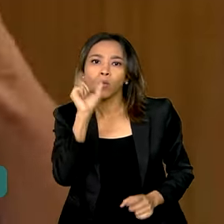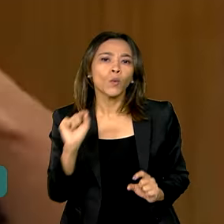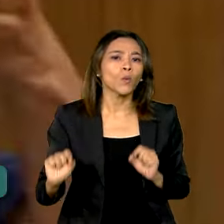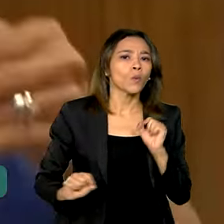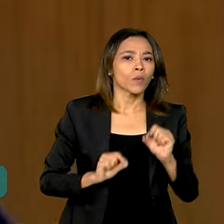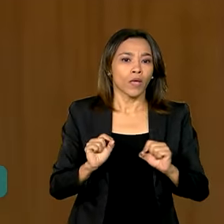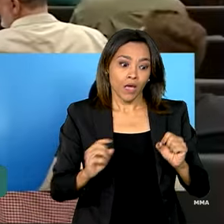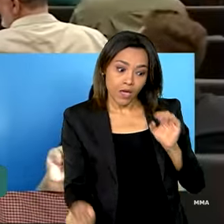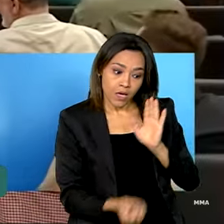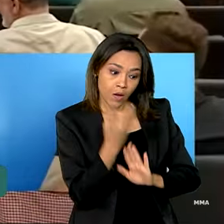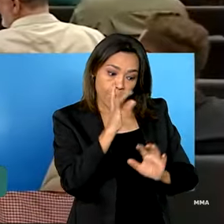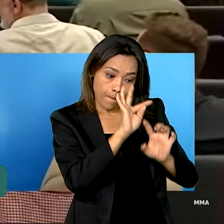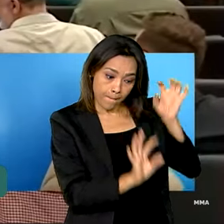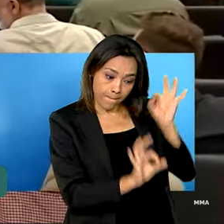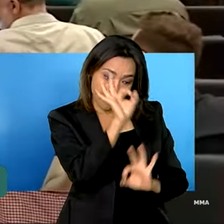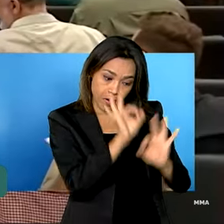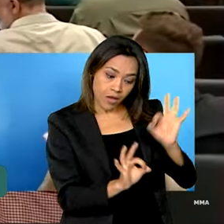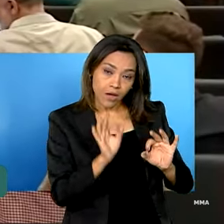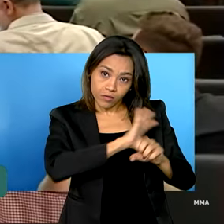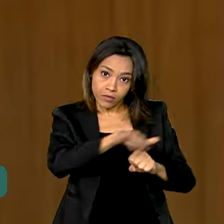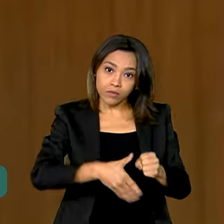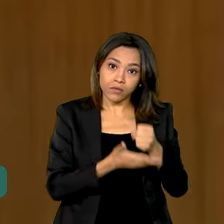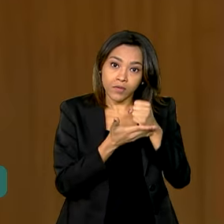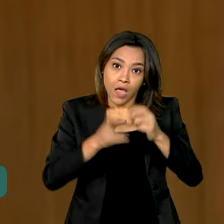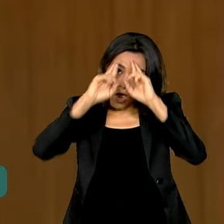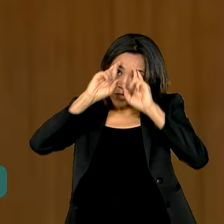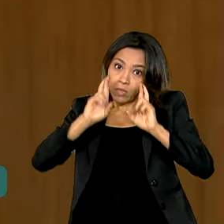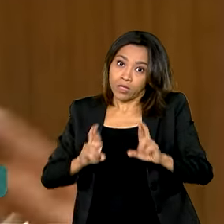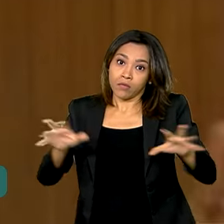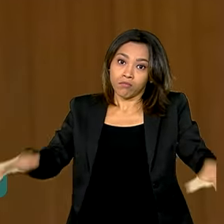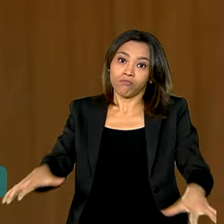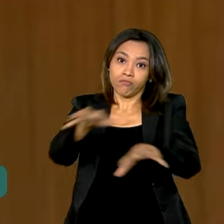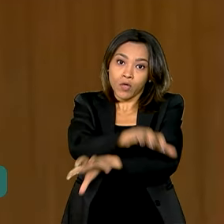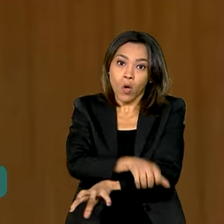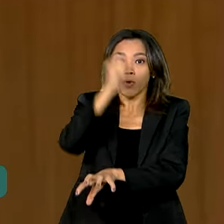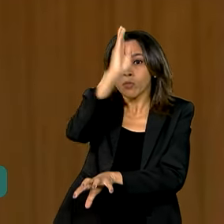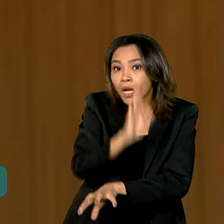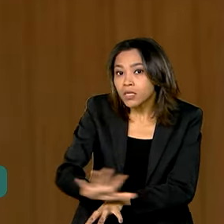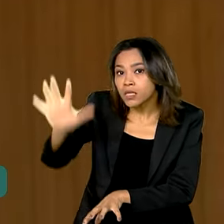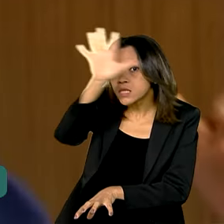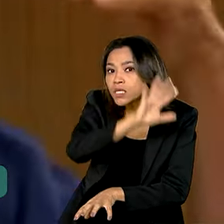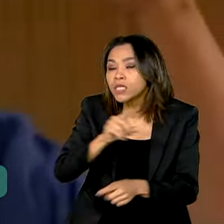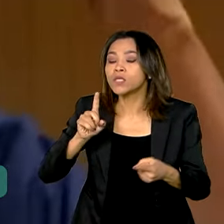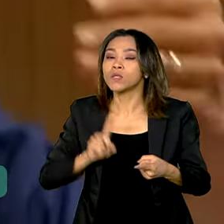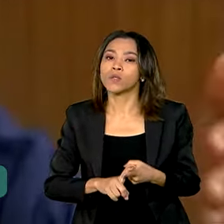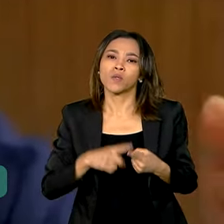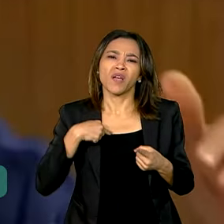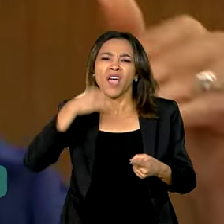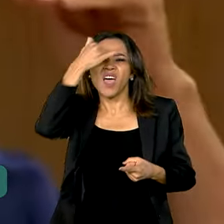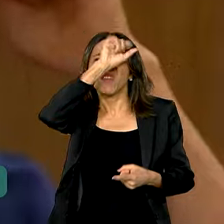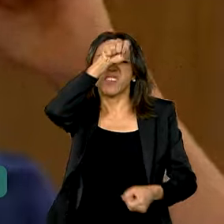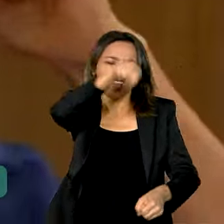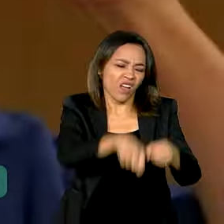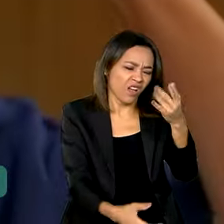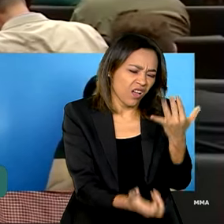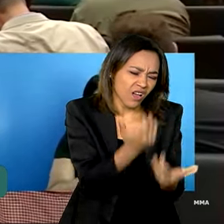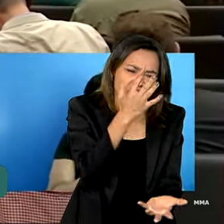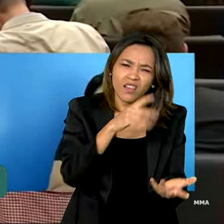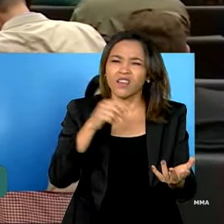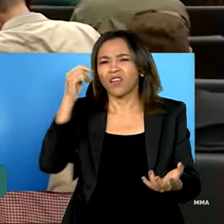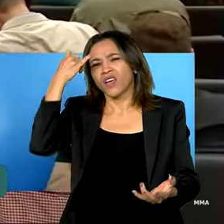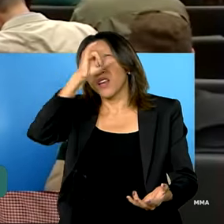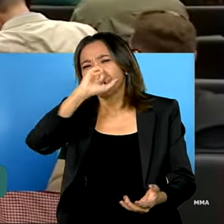sustentável na realidade de cada bioma. combater o descatingamento, o desmatamento.